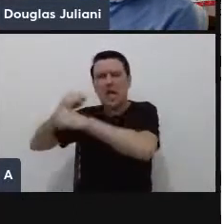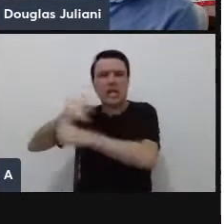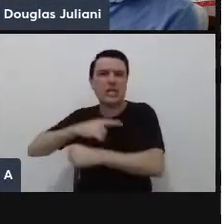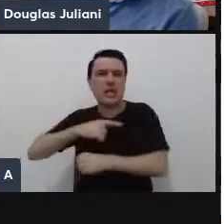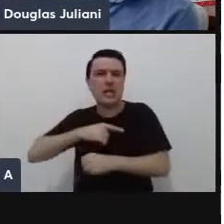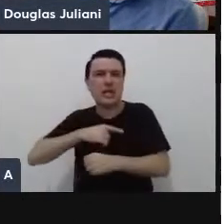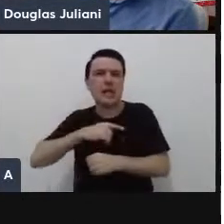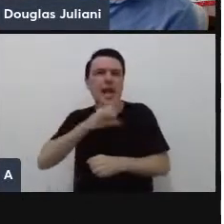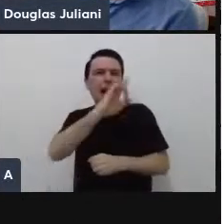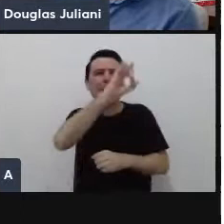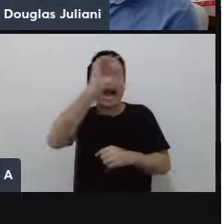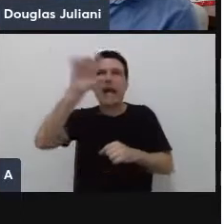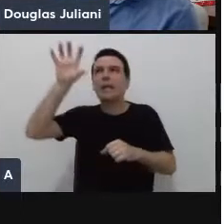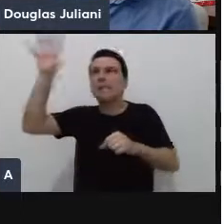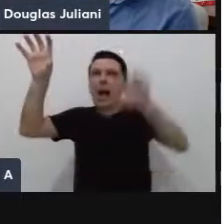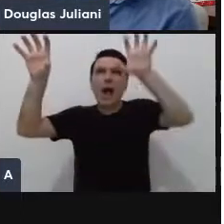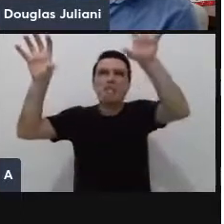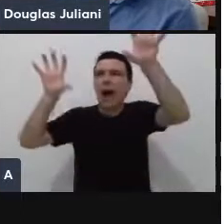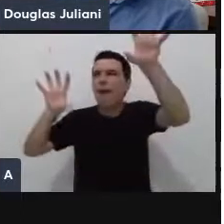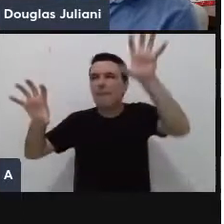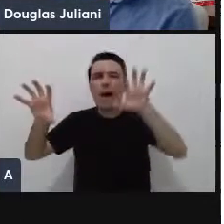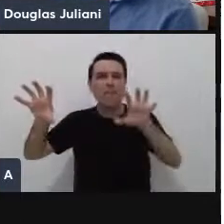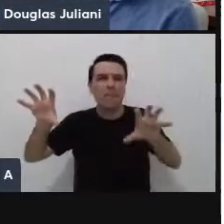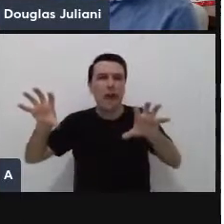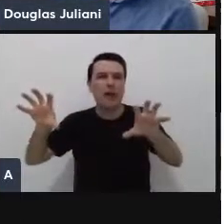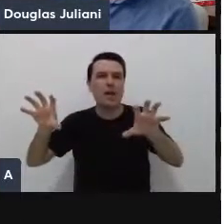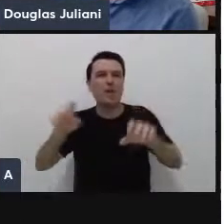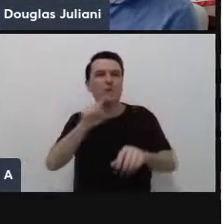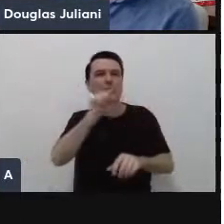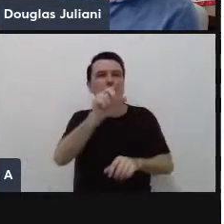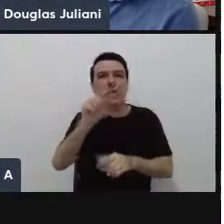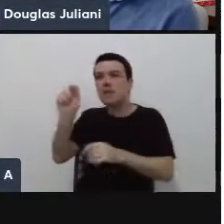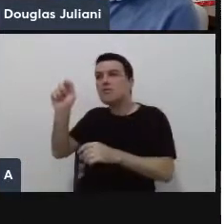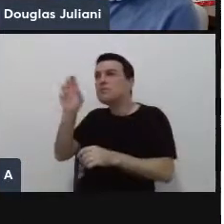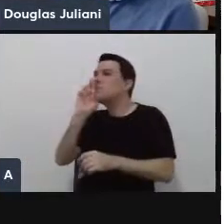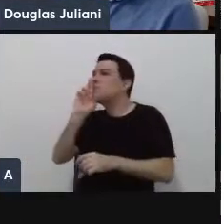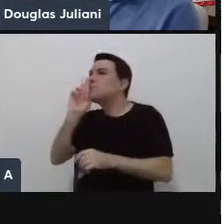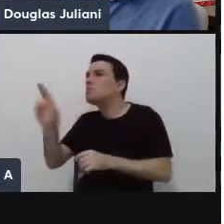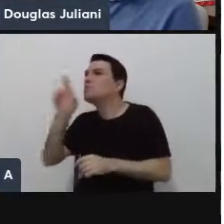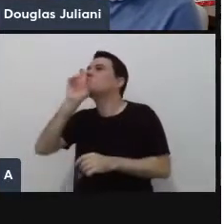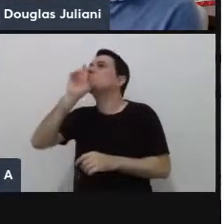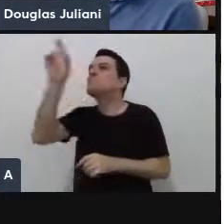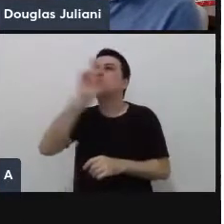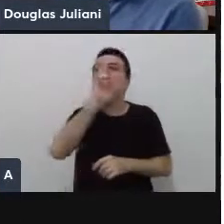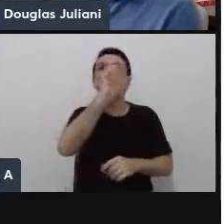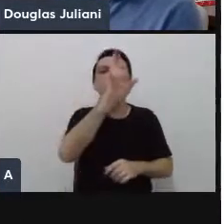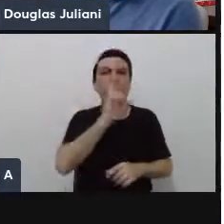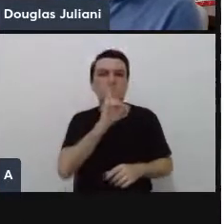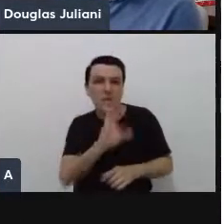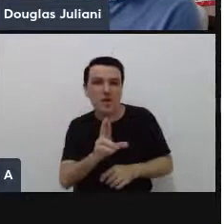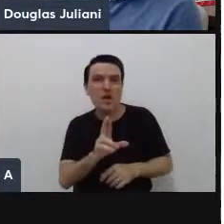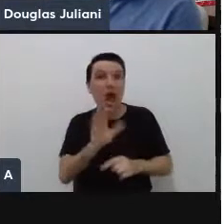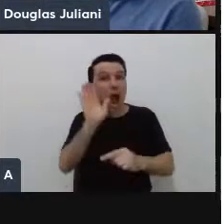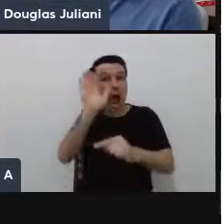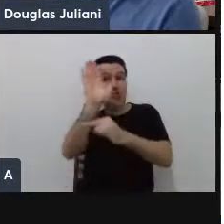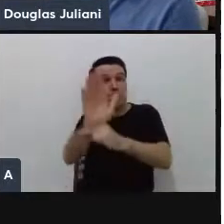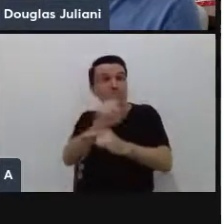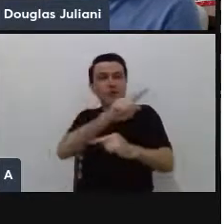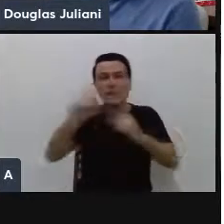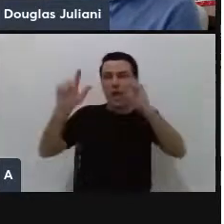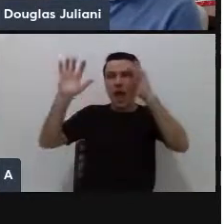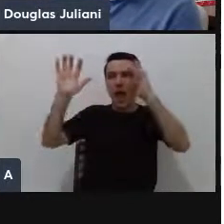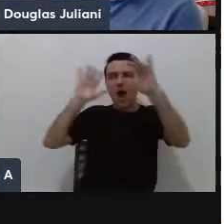lado de cada bolinha dessa aqui, essas respostas, que talvez possa ajudar a fazer uma reanálise, uma reavaliação,